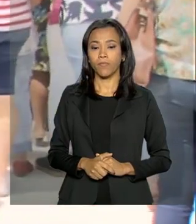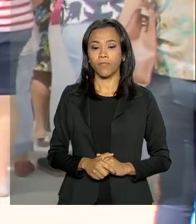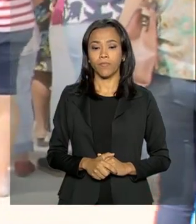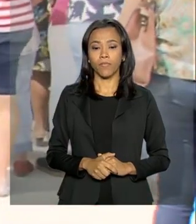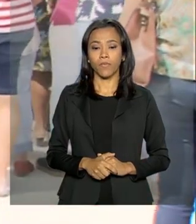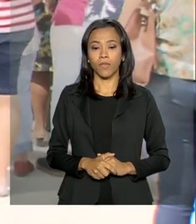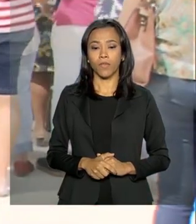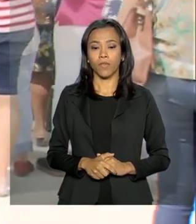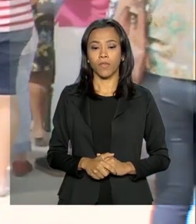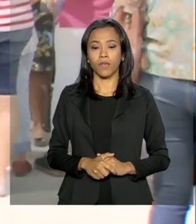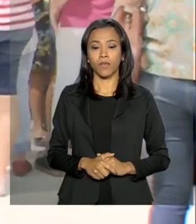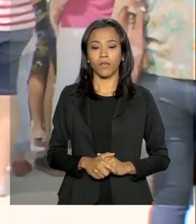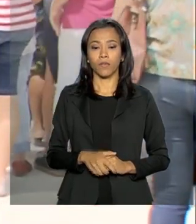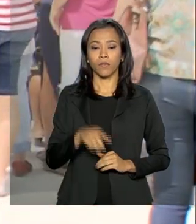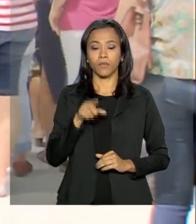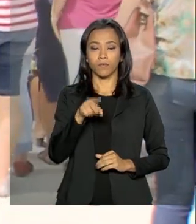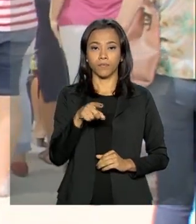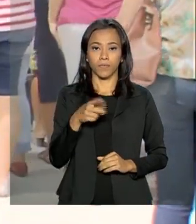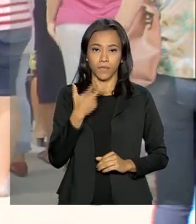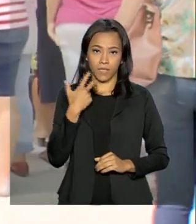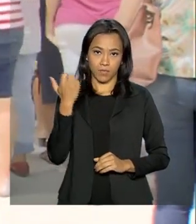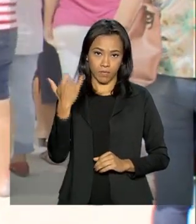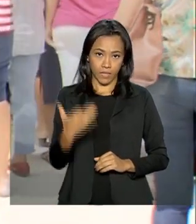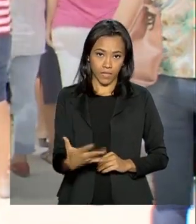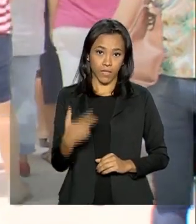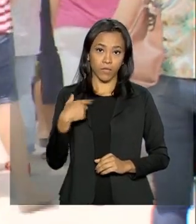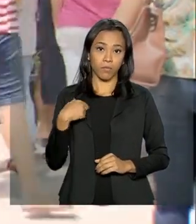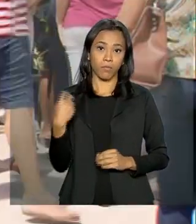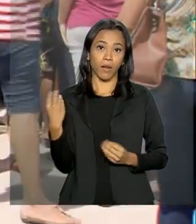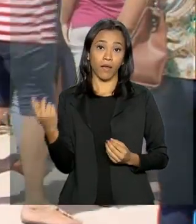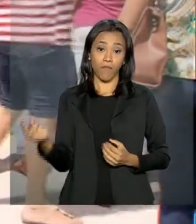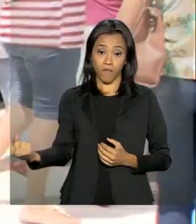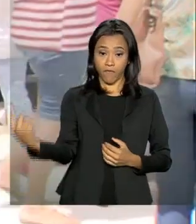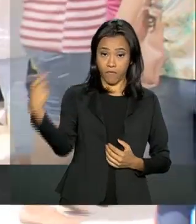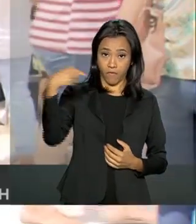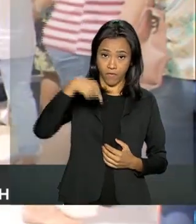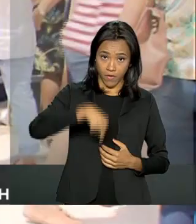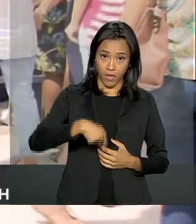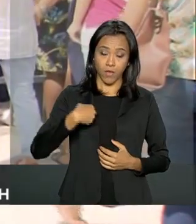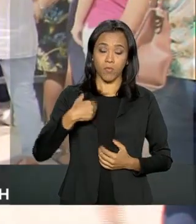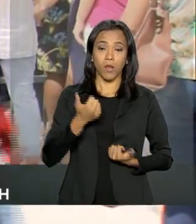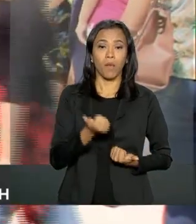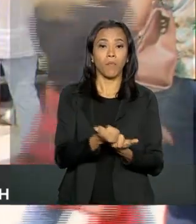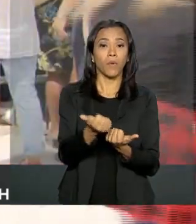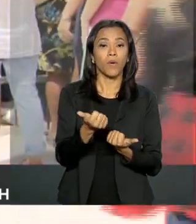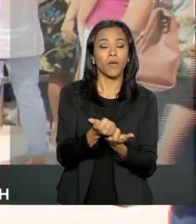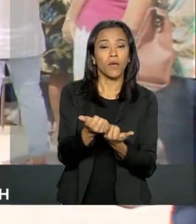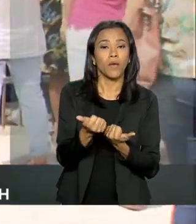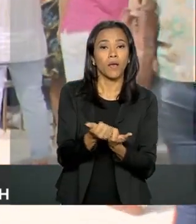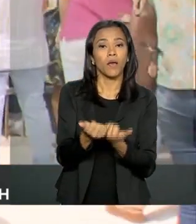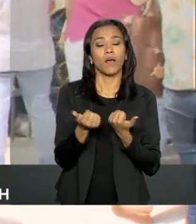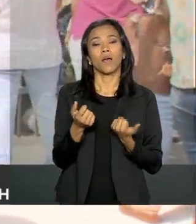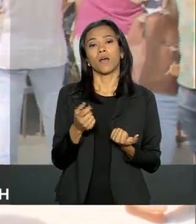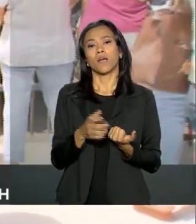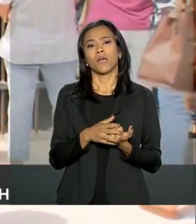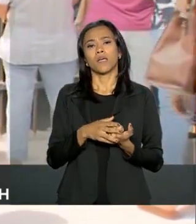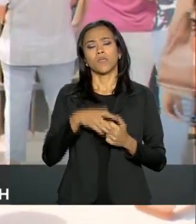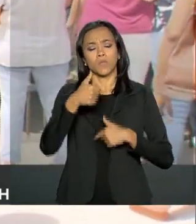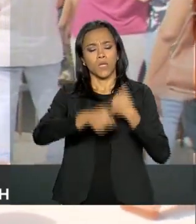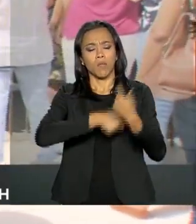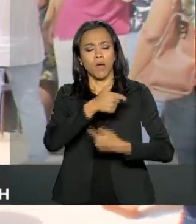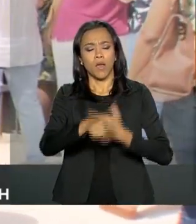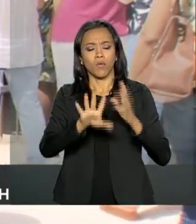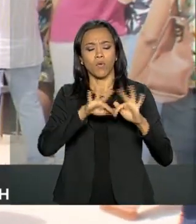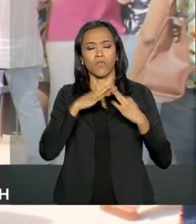A assistência social justamente para trazer esse apoio na questão do desenvolvimento do trabalho com família,